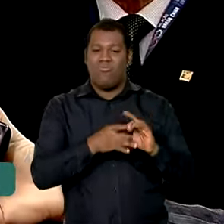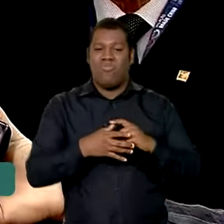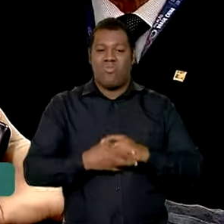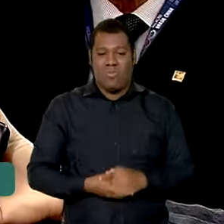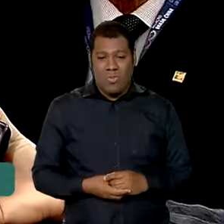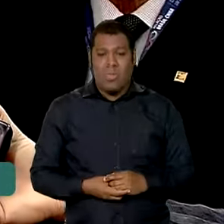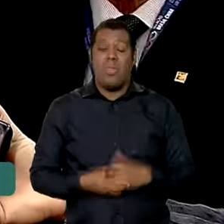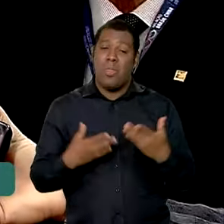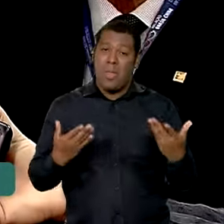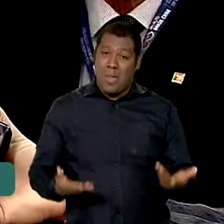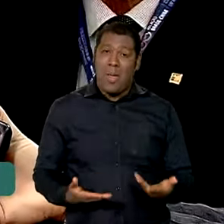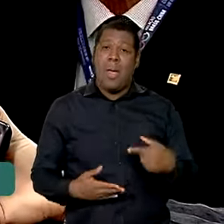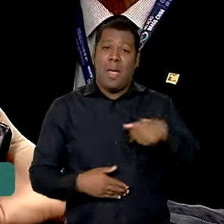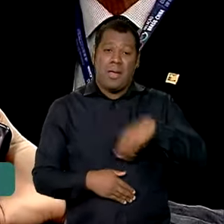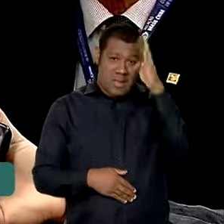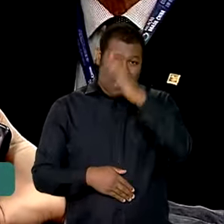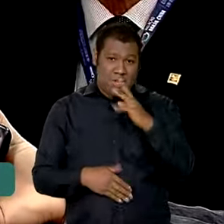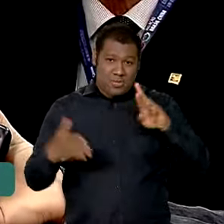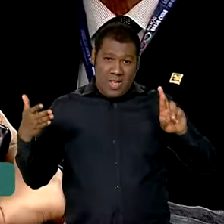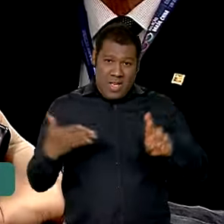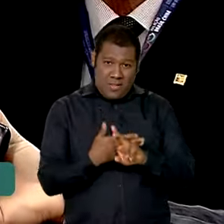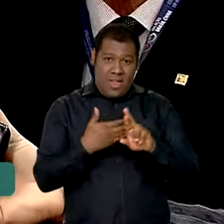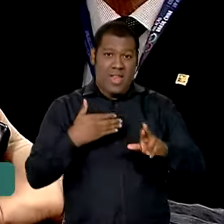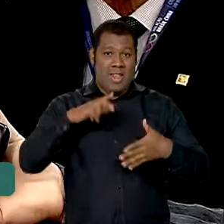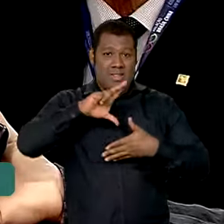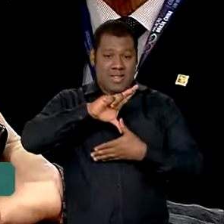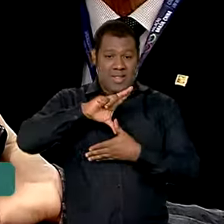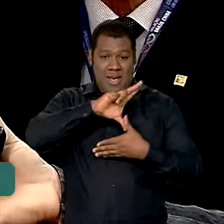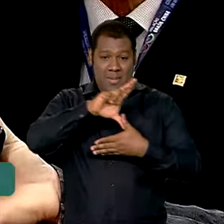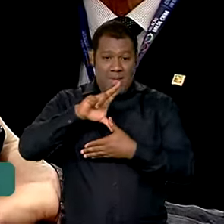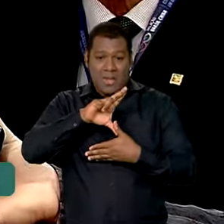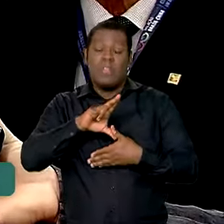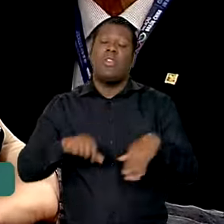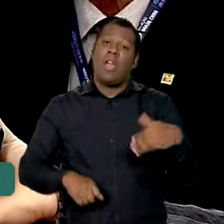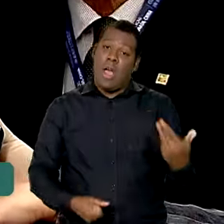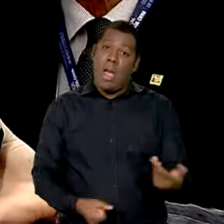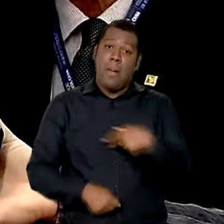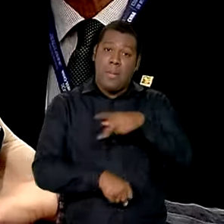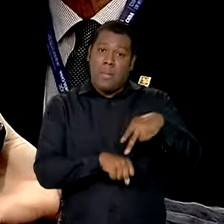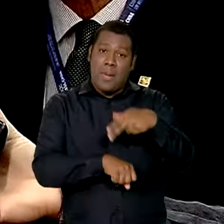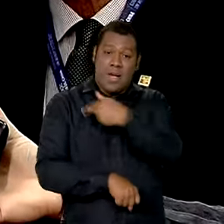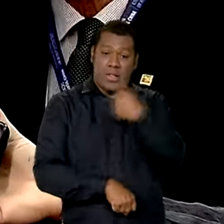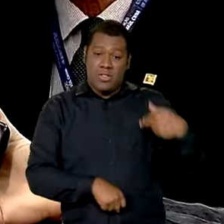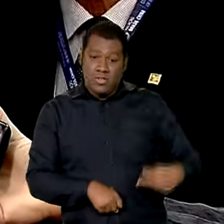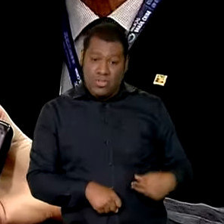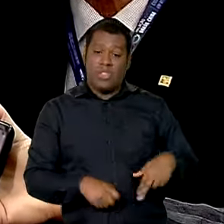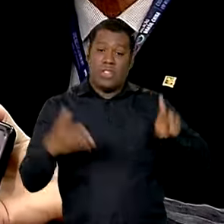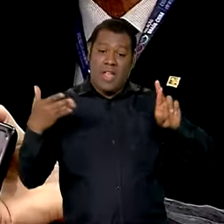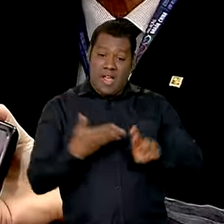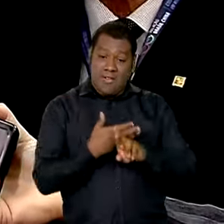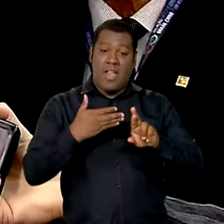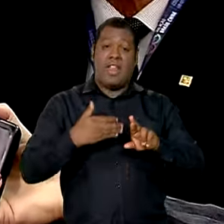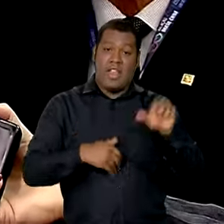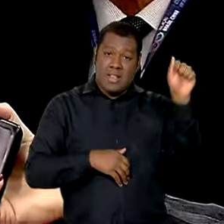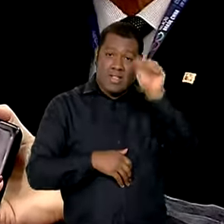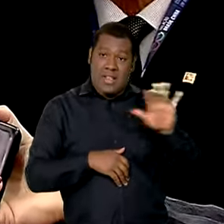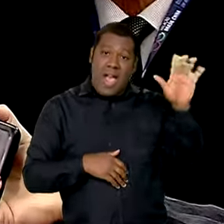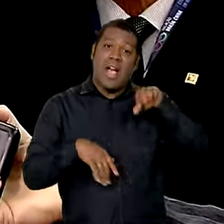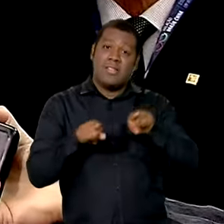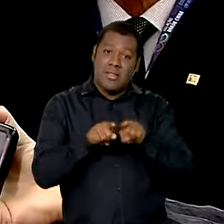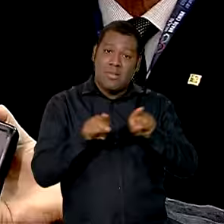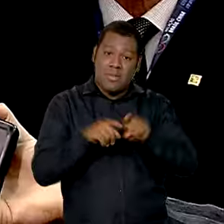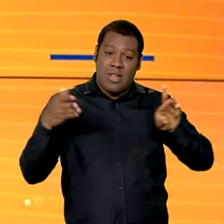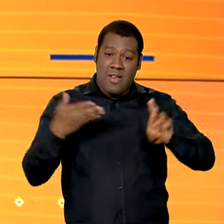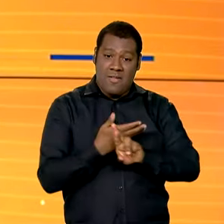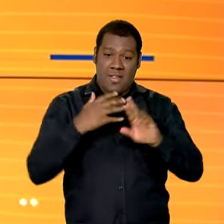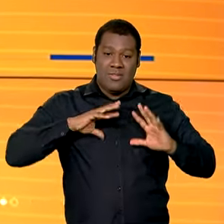líderes, o Brasil da América Latina, a China em todo o mundo, especialmente na Ásia. Então acreditamos que vai avançar ainda